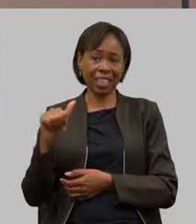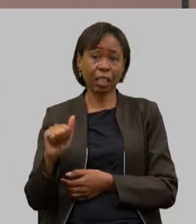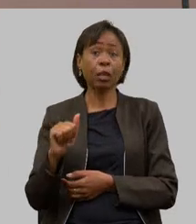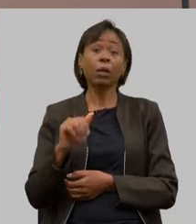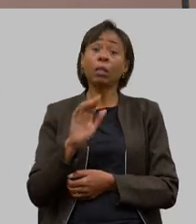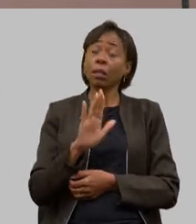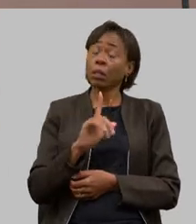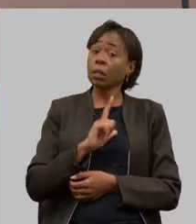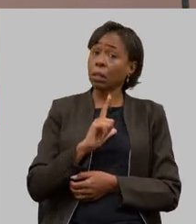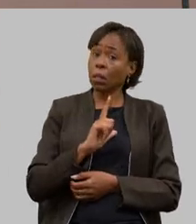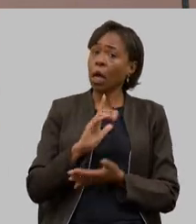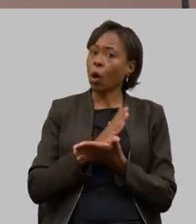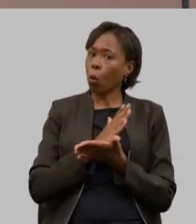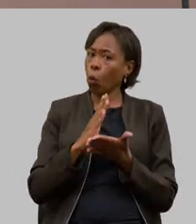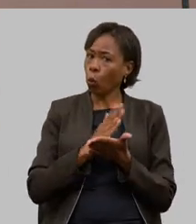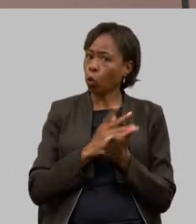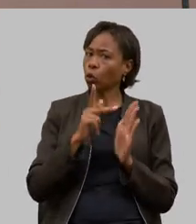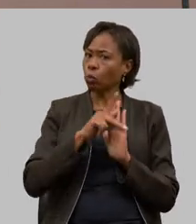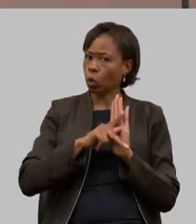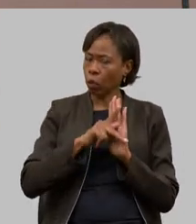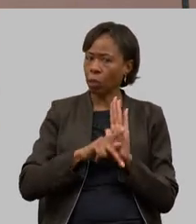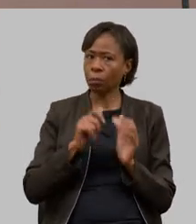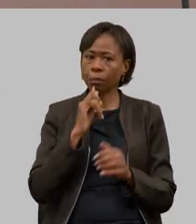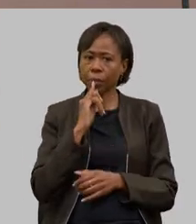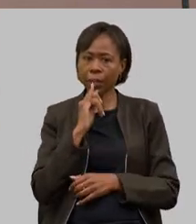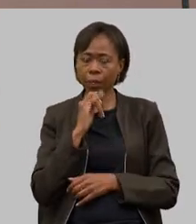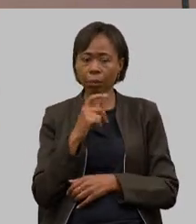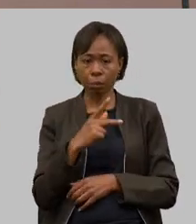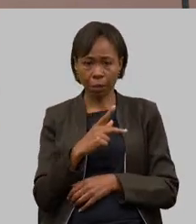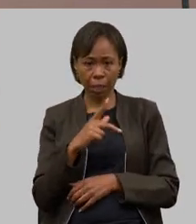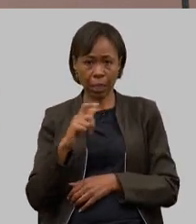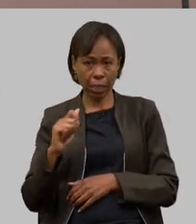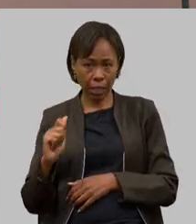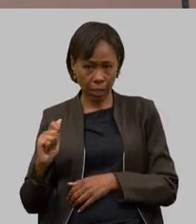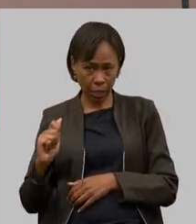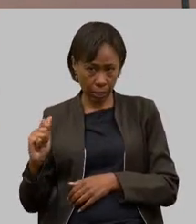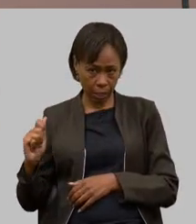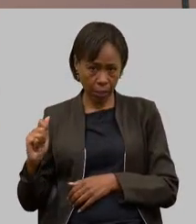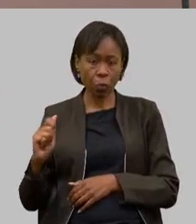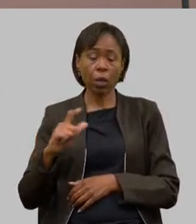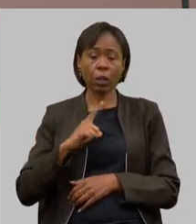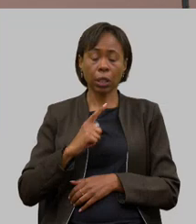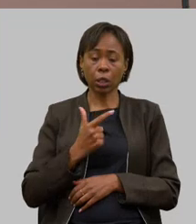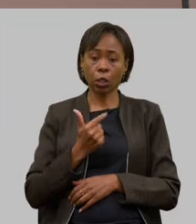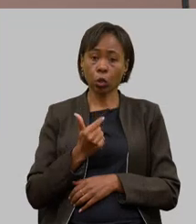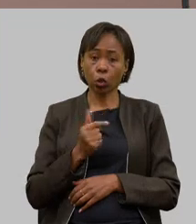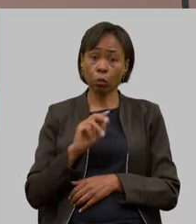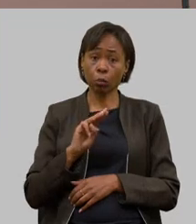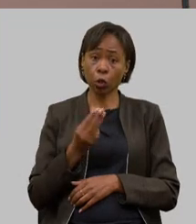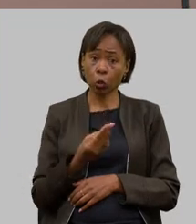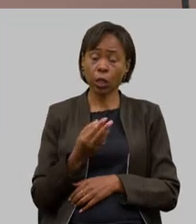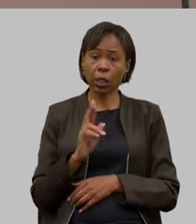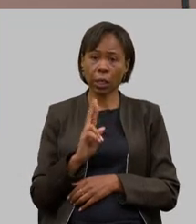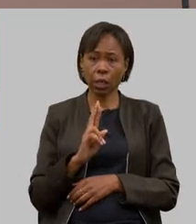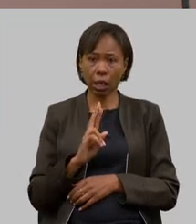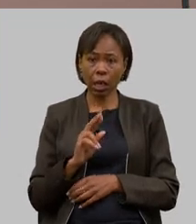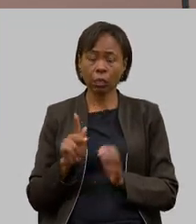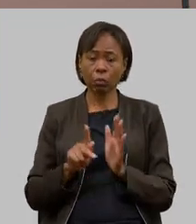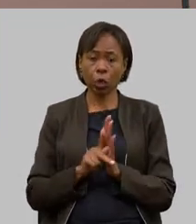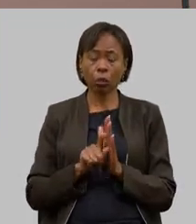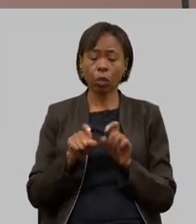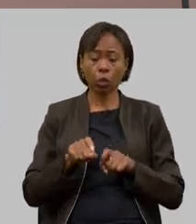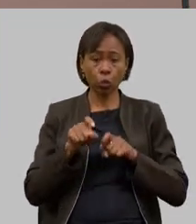sim o programa que eu apresentei aqui por exemplo o PA ele tem 12 milhões de reais que veio para ser gasto com a agricultura familiar